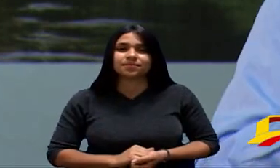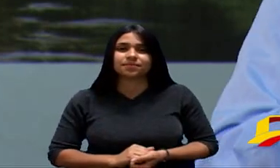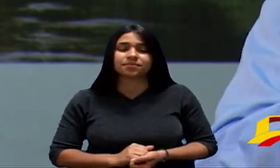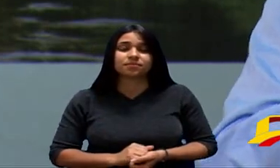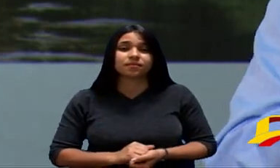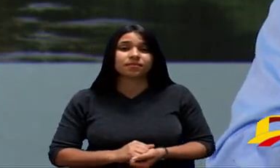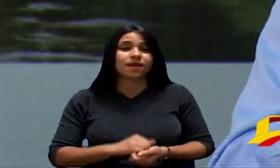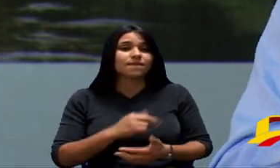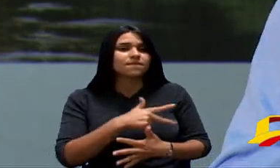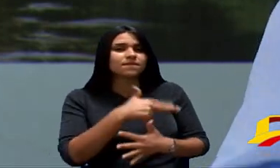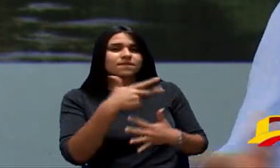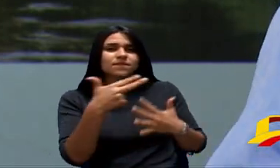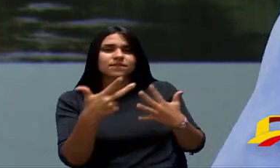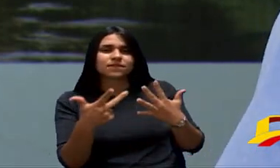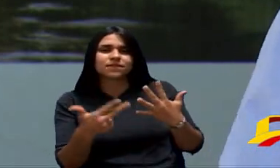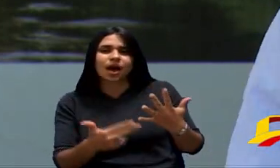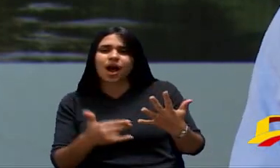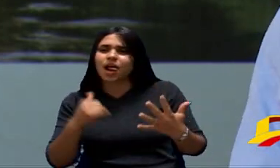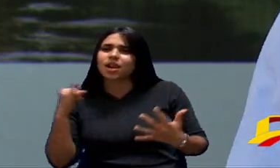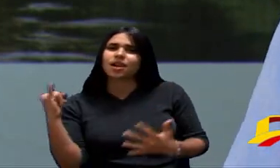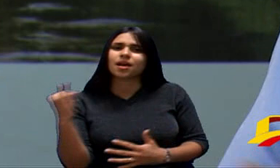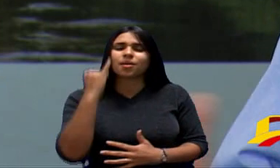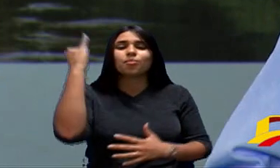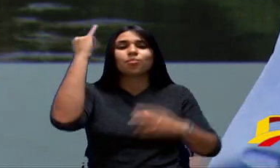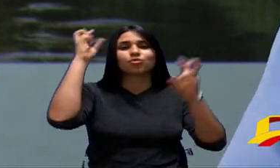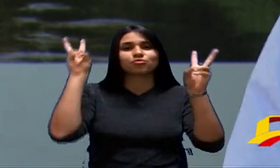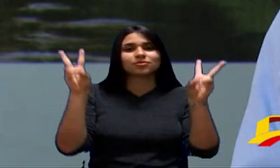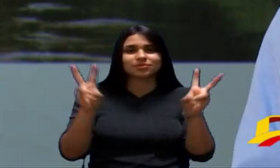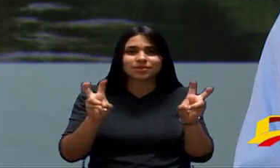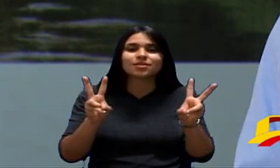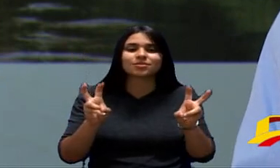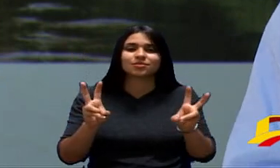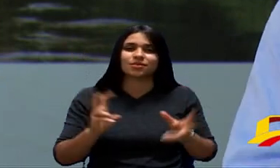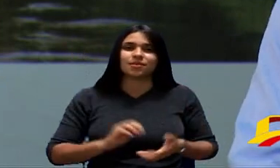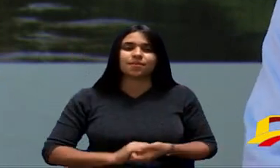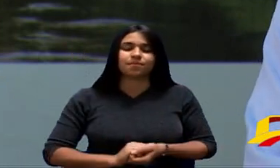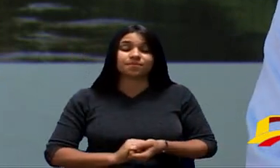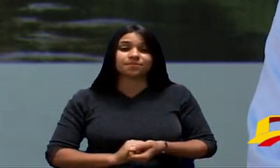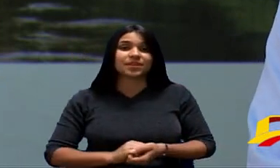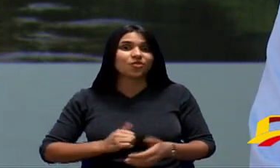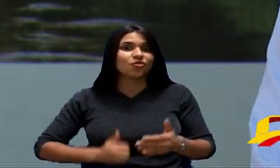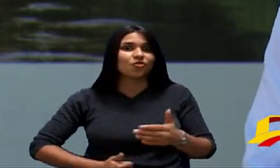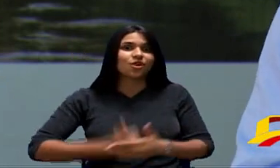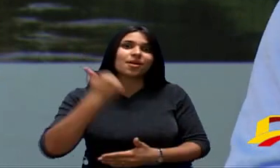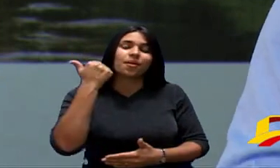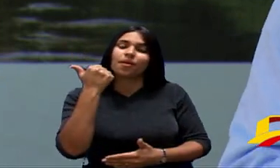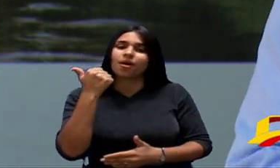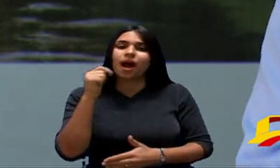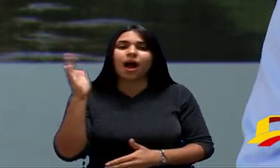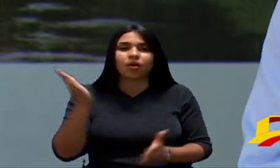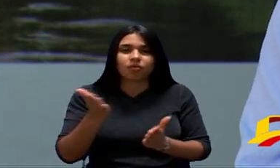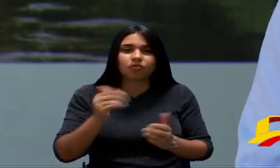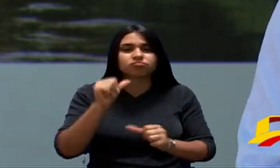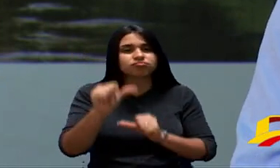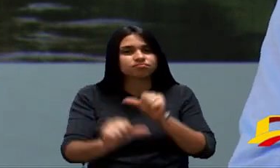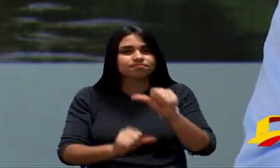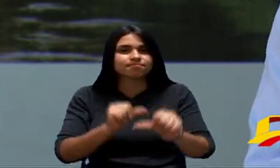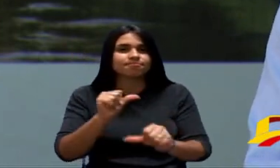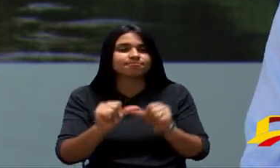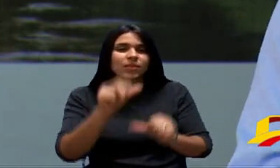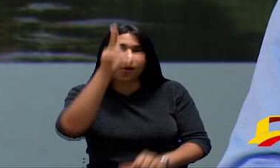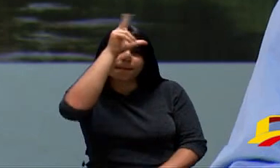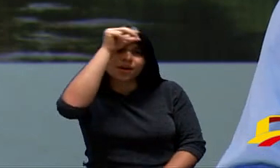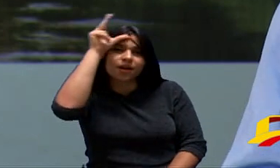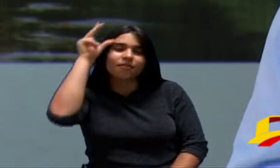E Muitas Delas Têm Trazido Êxito Para Sorocaba Uma Delas Foi Agora Que Nós Conseguimos Fazer Uma Nova Adequação E O Prefeito Municipal